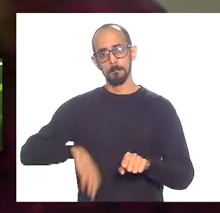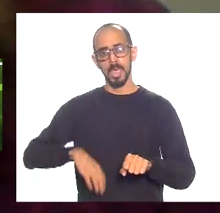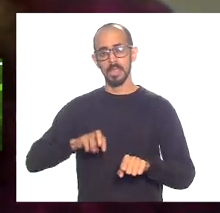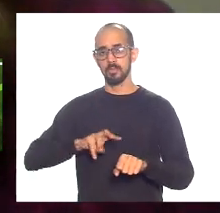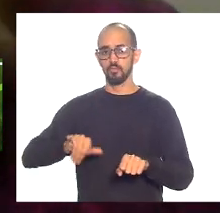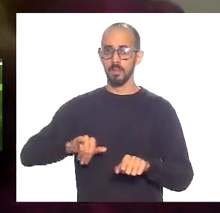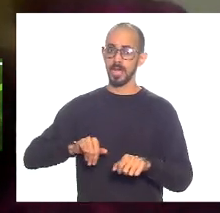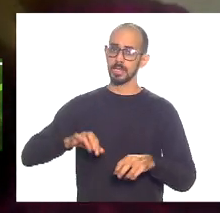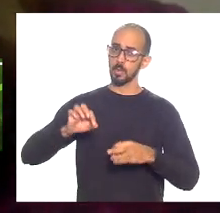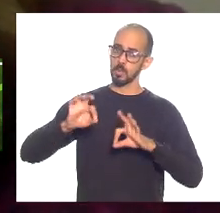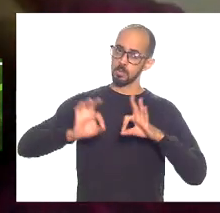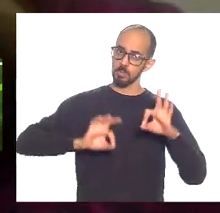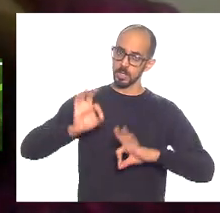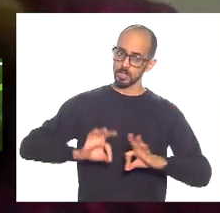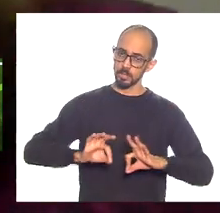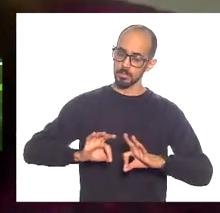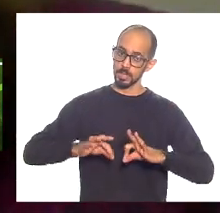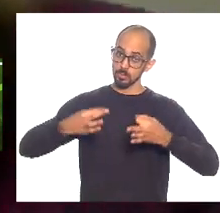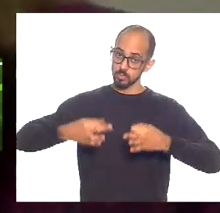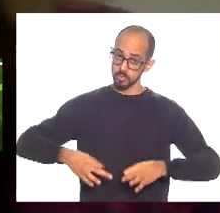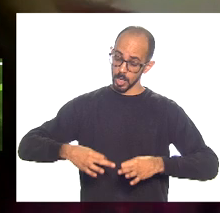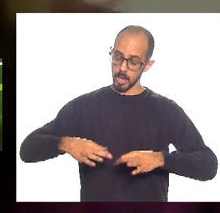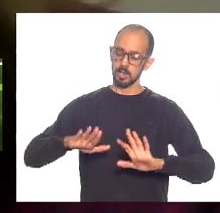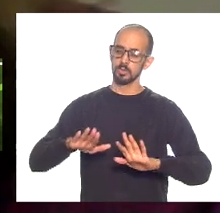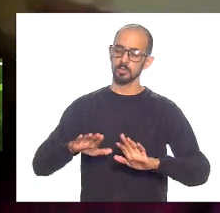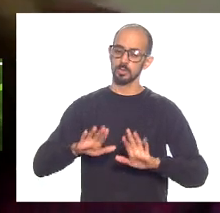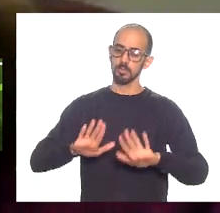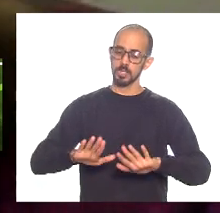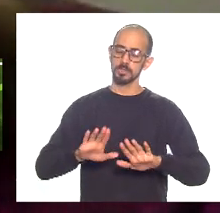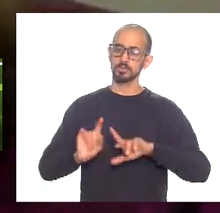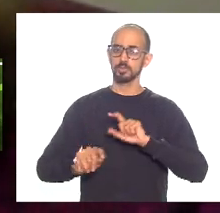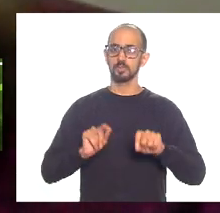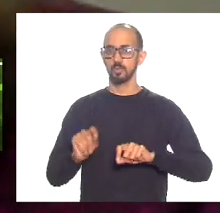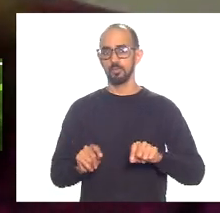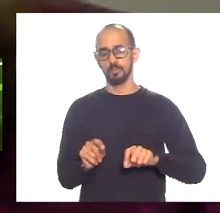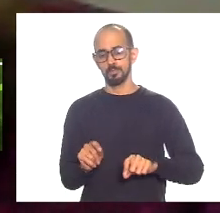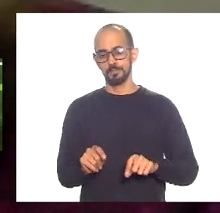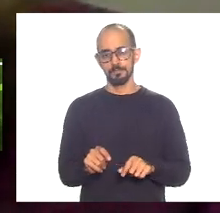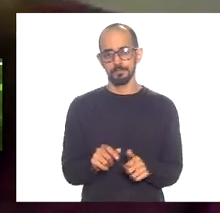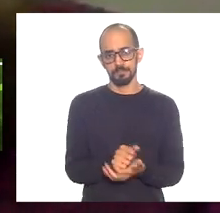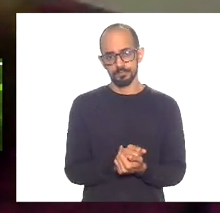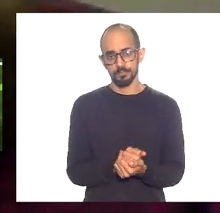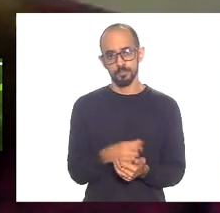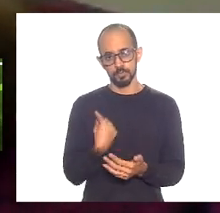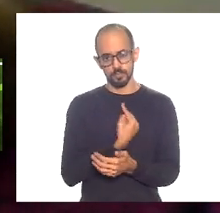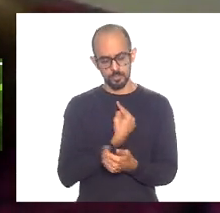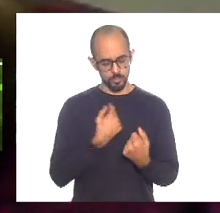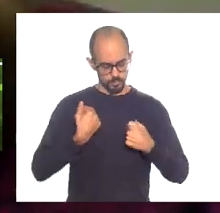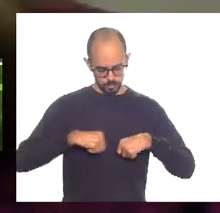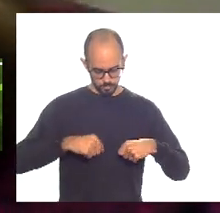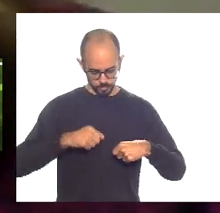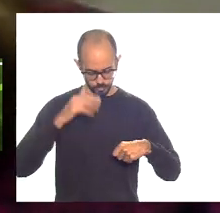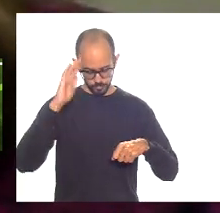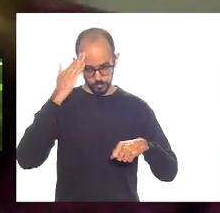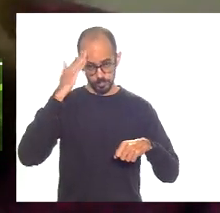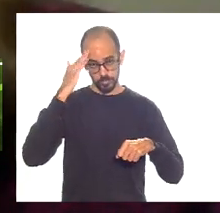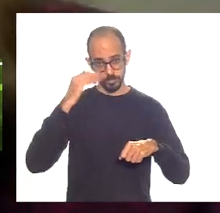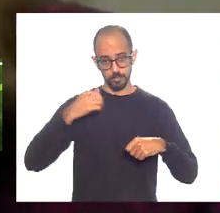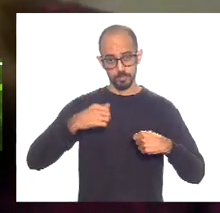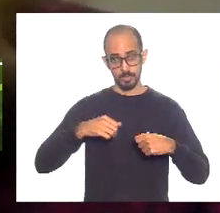o plano com a assinatura do novo plano e só que dessa vez mais do que nunca nós precisamos entender a